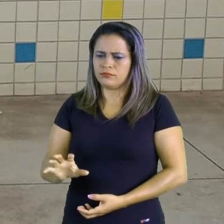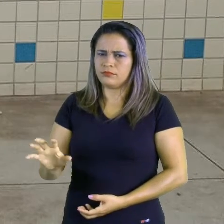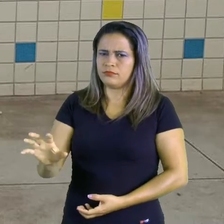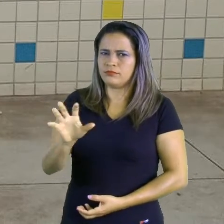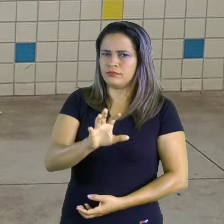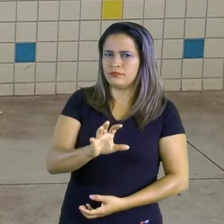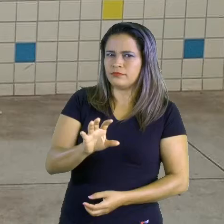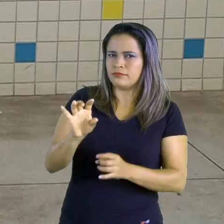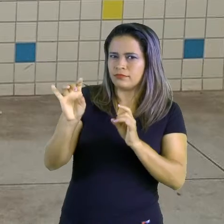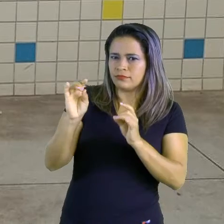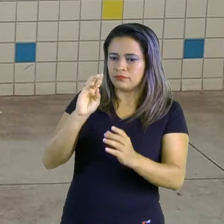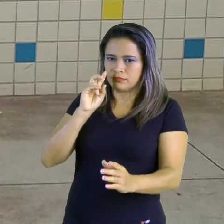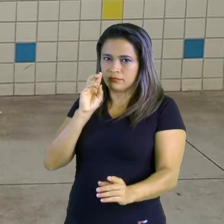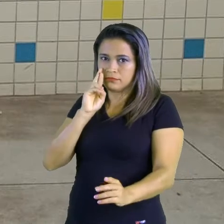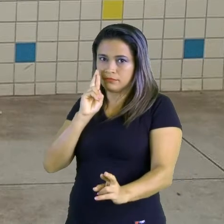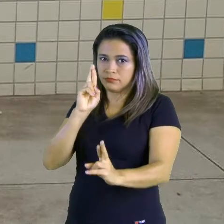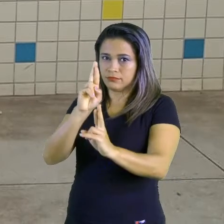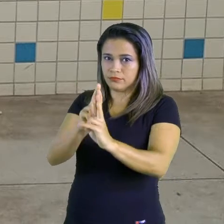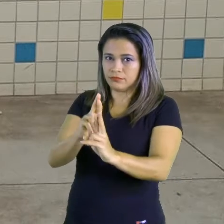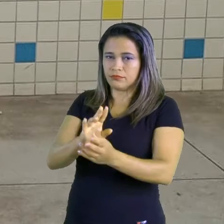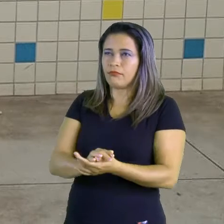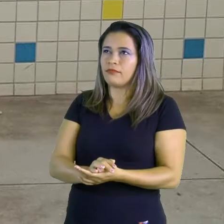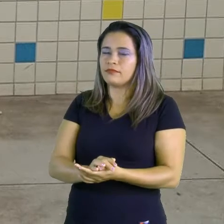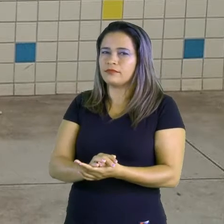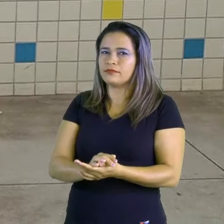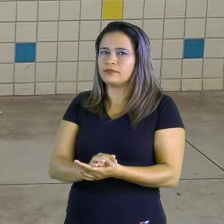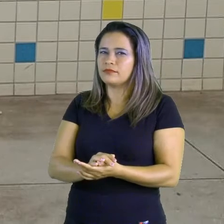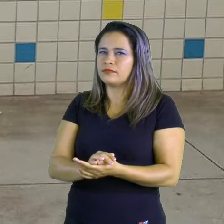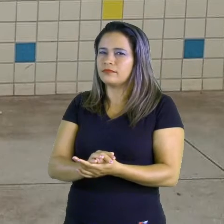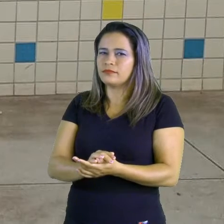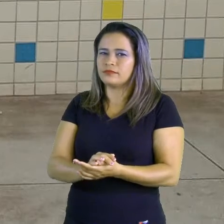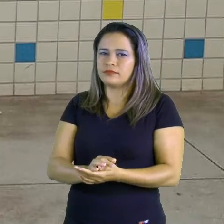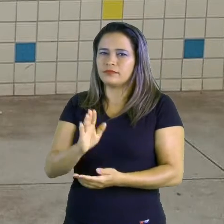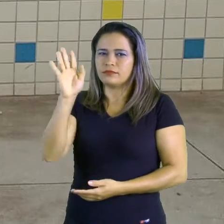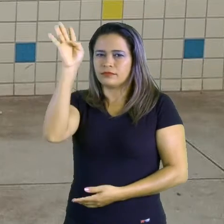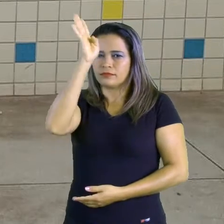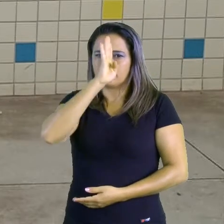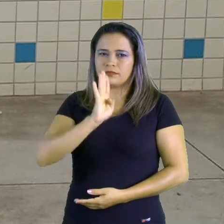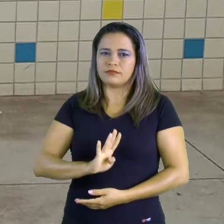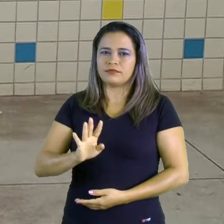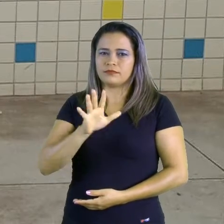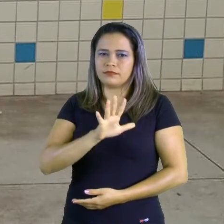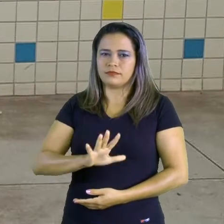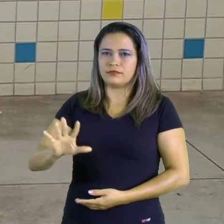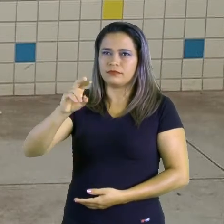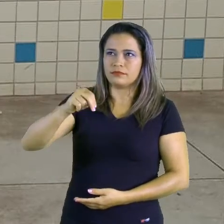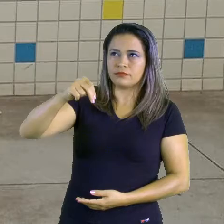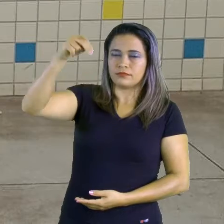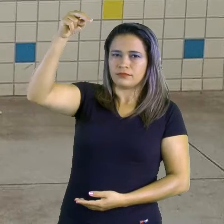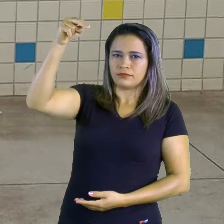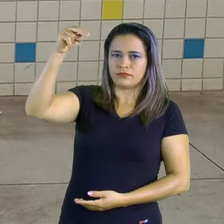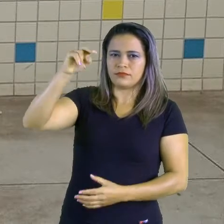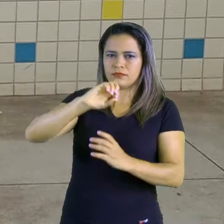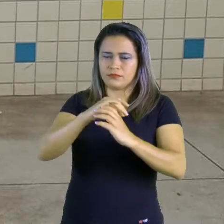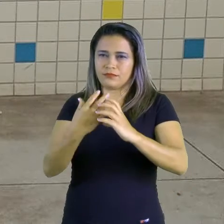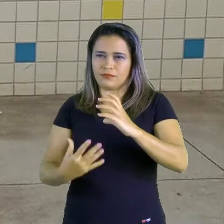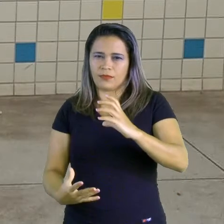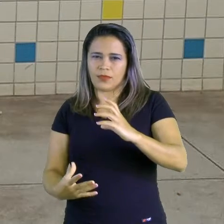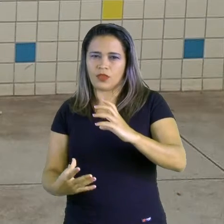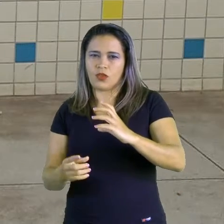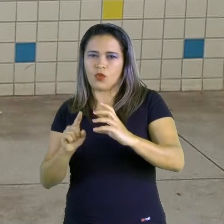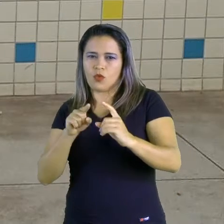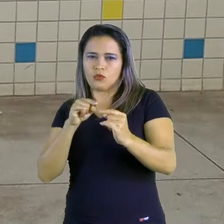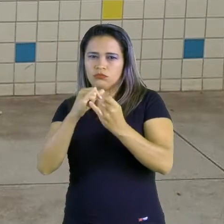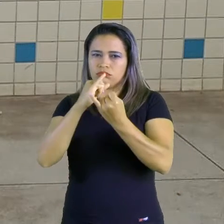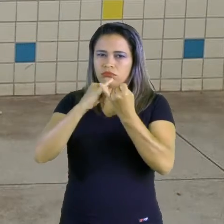Nós moramos na região norte. É uma região que os estados ao redor, eles têm características, seja por fator climático, seja por